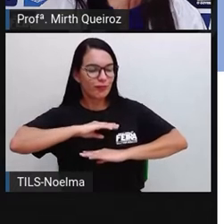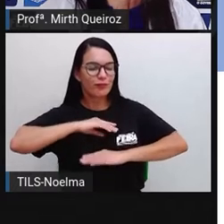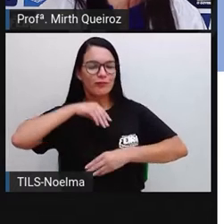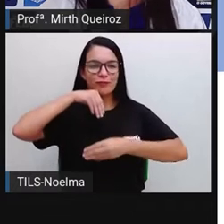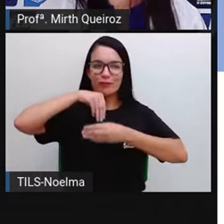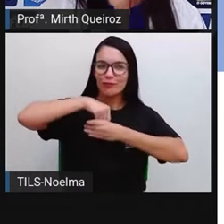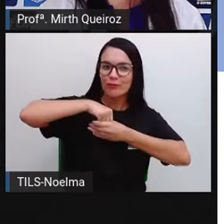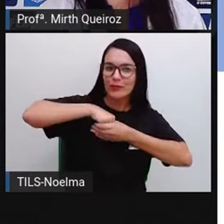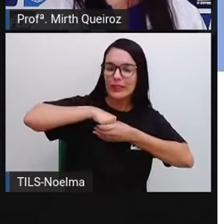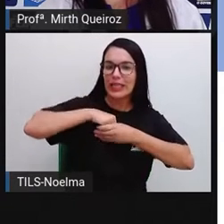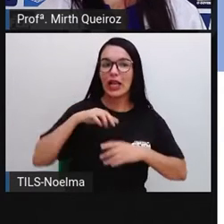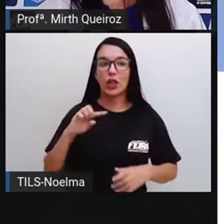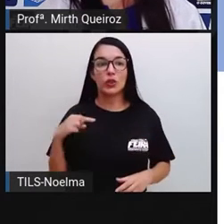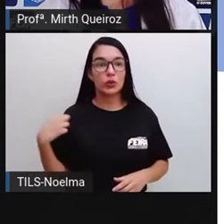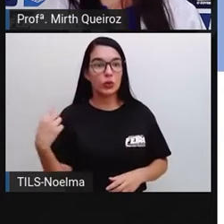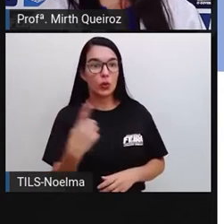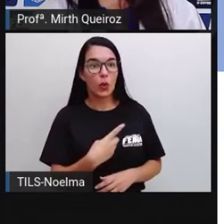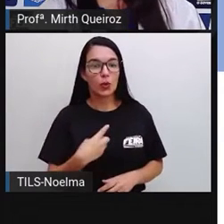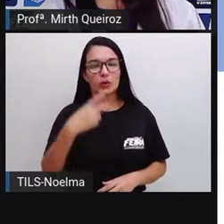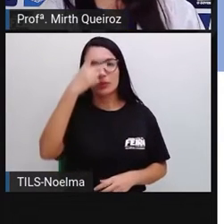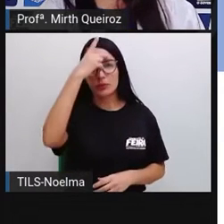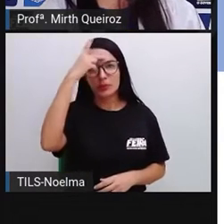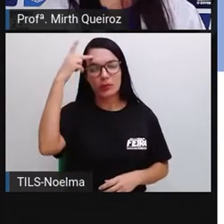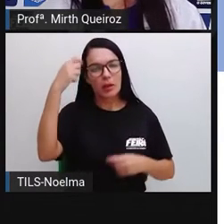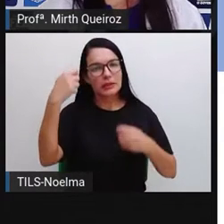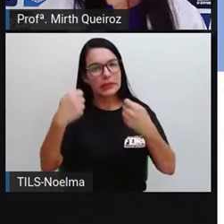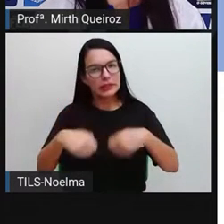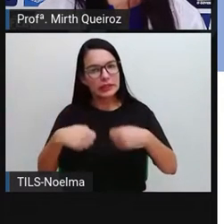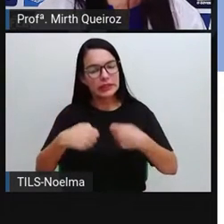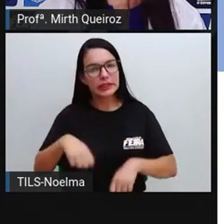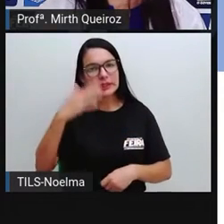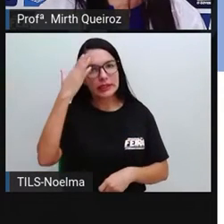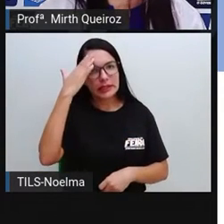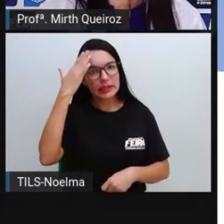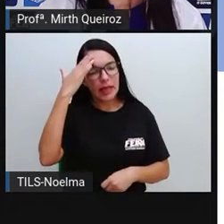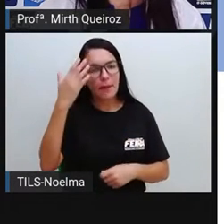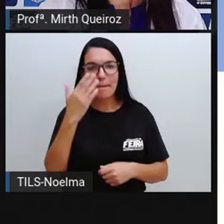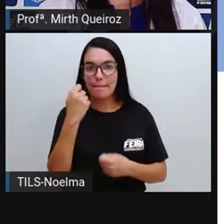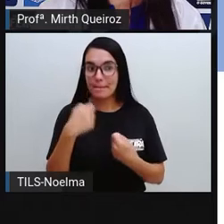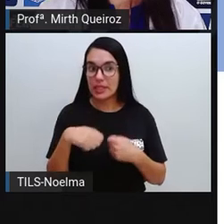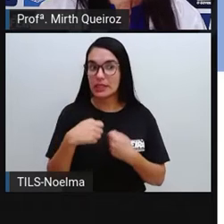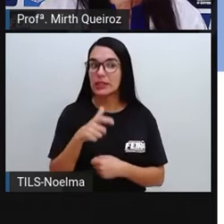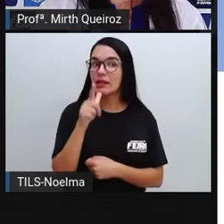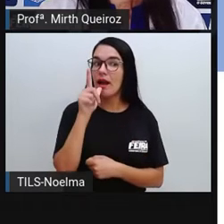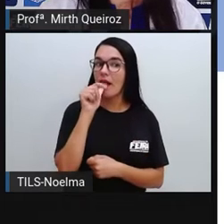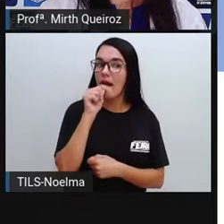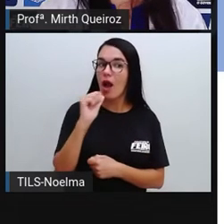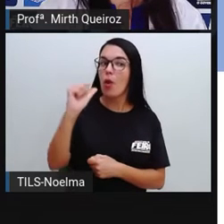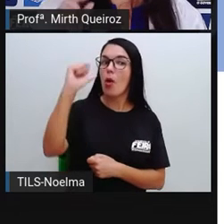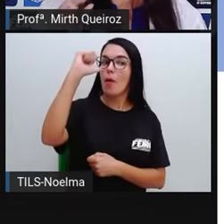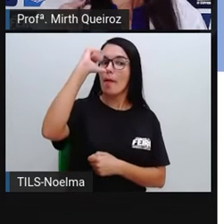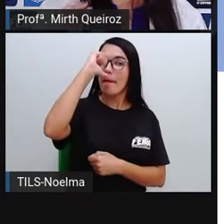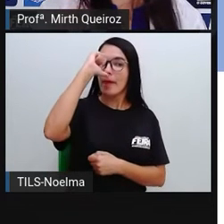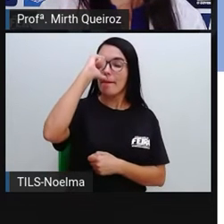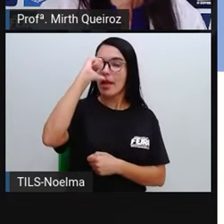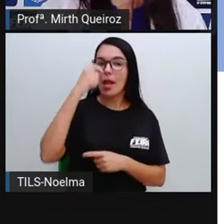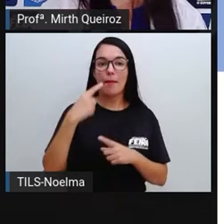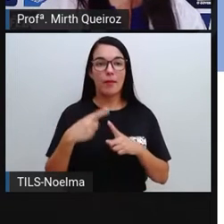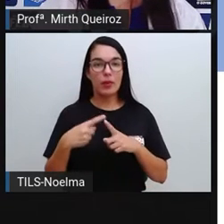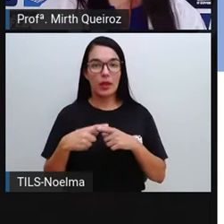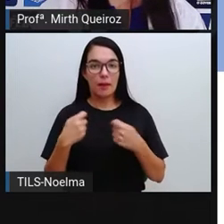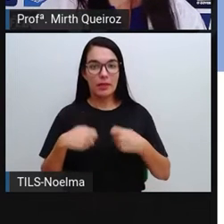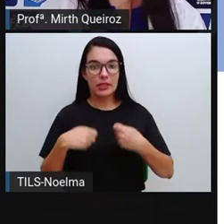precisa estar tomando água, né? A gente sabe que existe uma quantidade